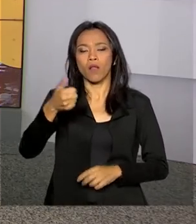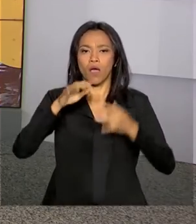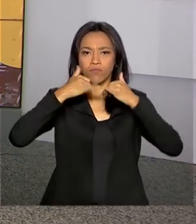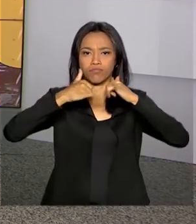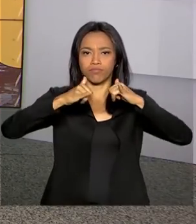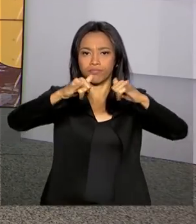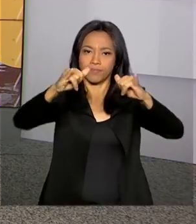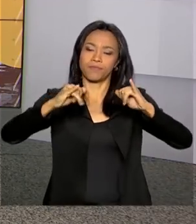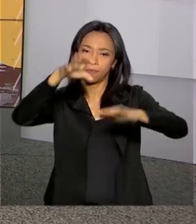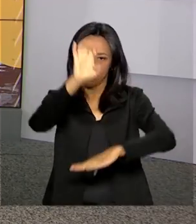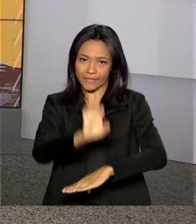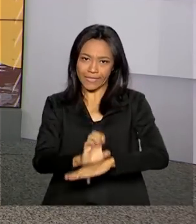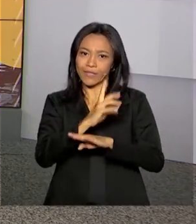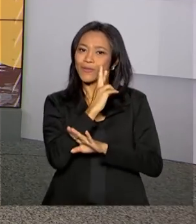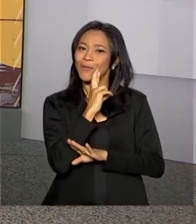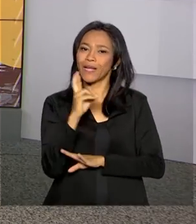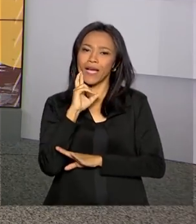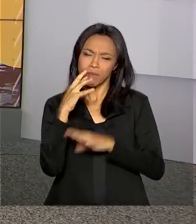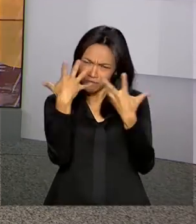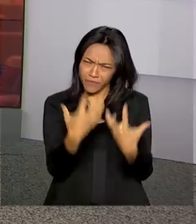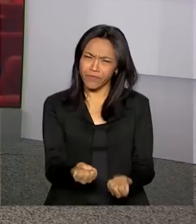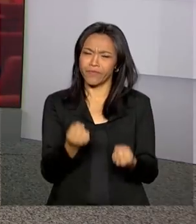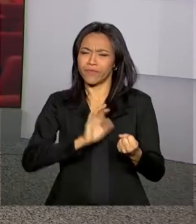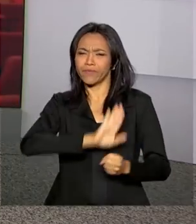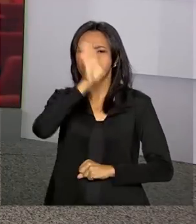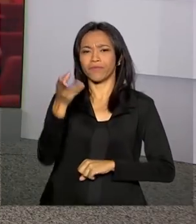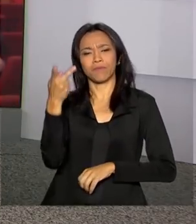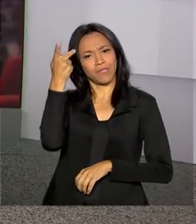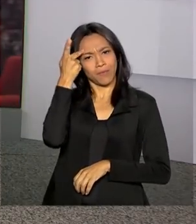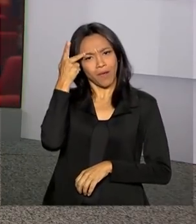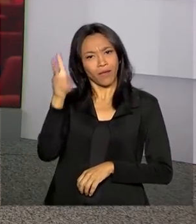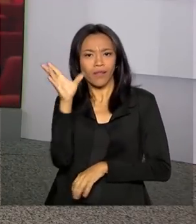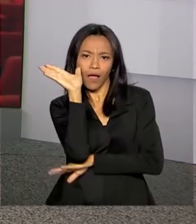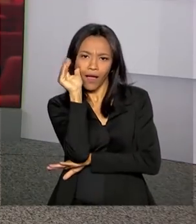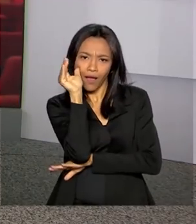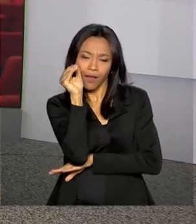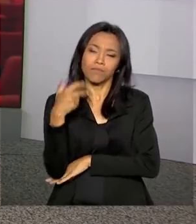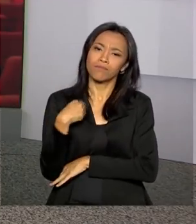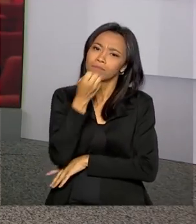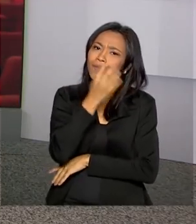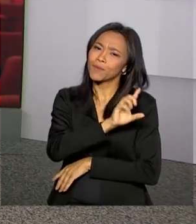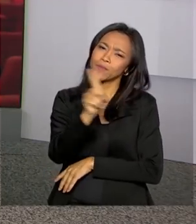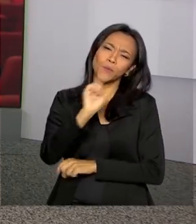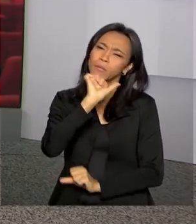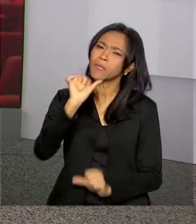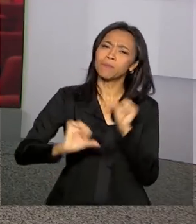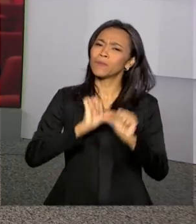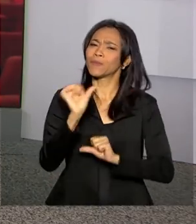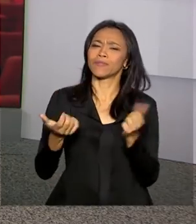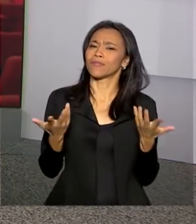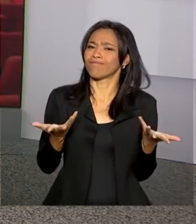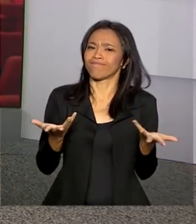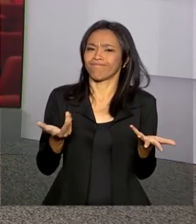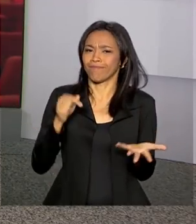de Roraima. Vamos então até São Paulo, porque o Ricardo Ferrai está acompanhando. Ricardo, bom dia pra você. O que muda com esse leilão?